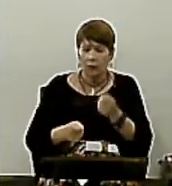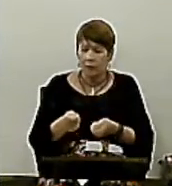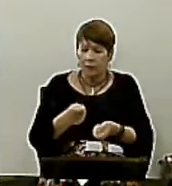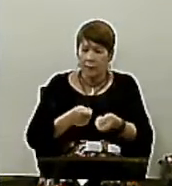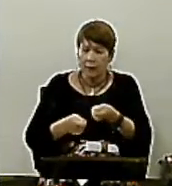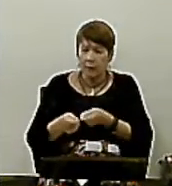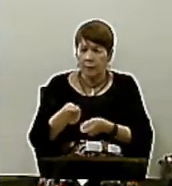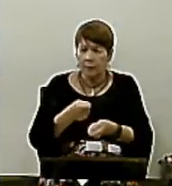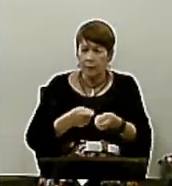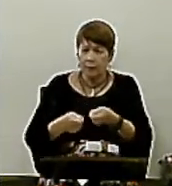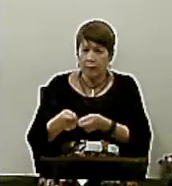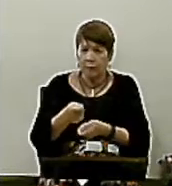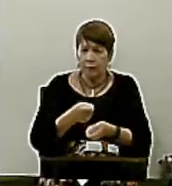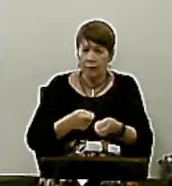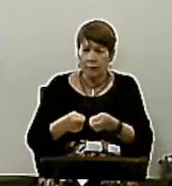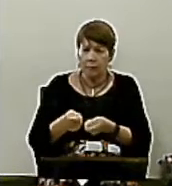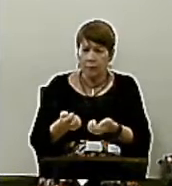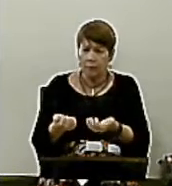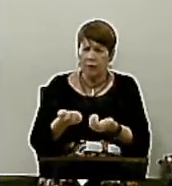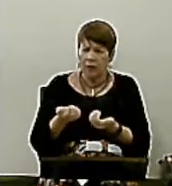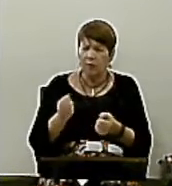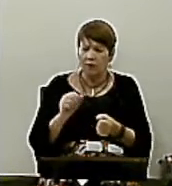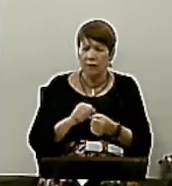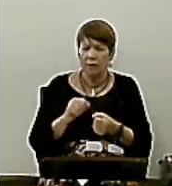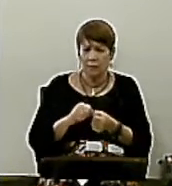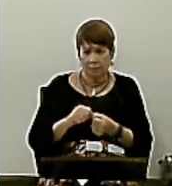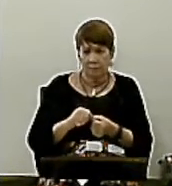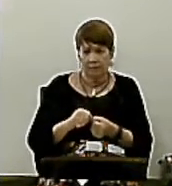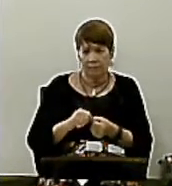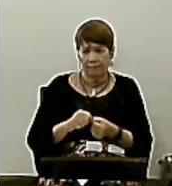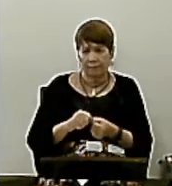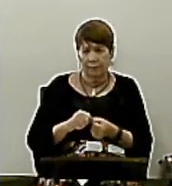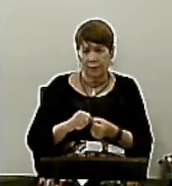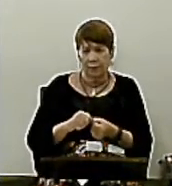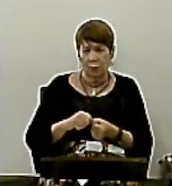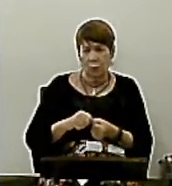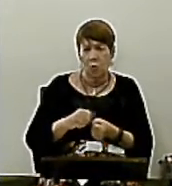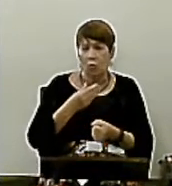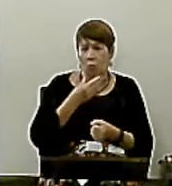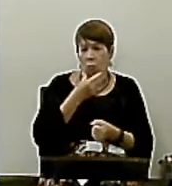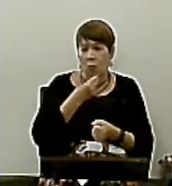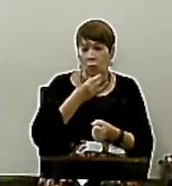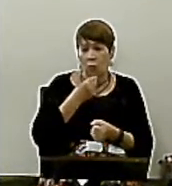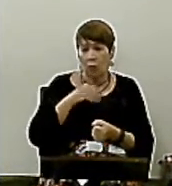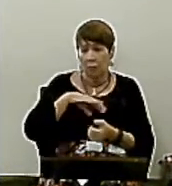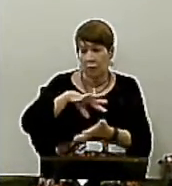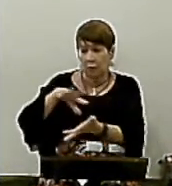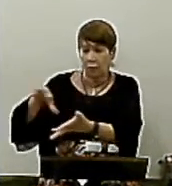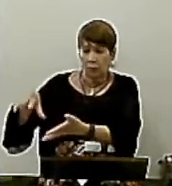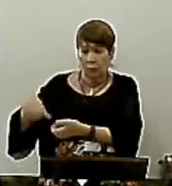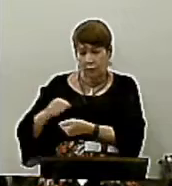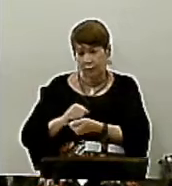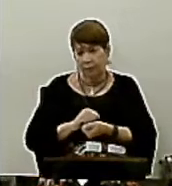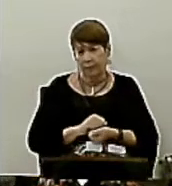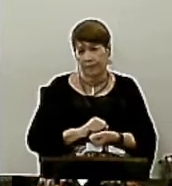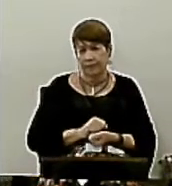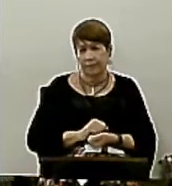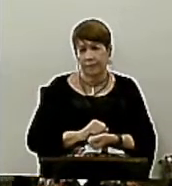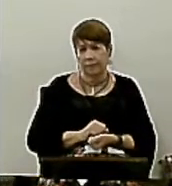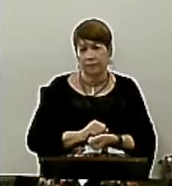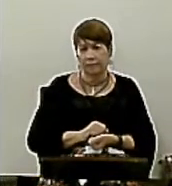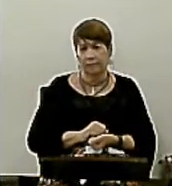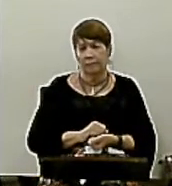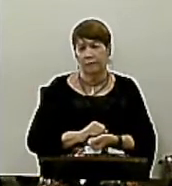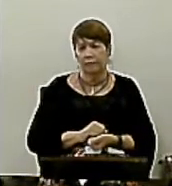Que as pessoas Conduzem os seus negócios Lá fora É o oposto A forma Como nós